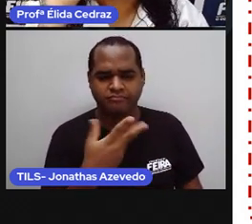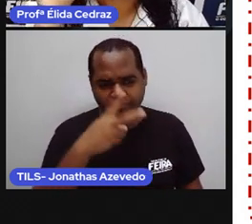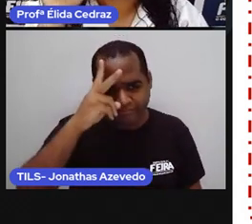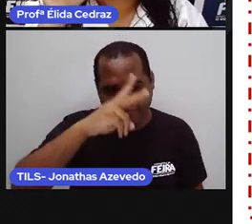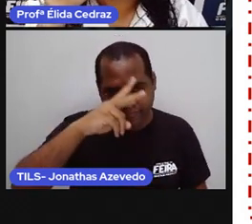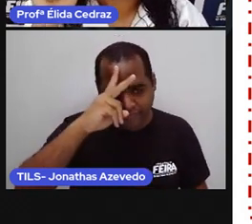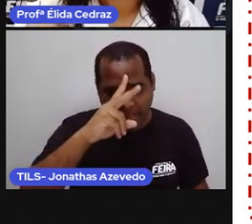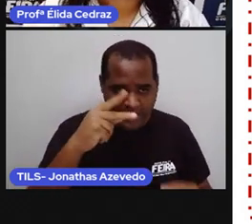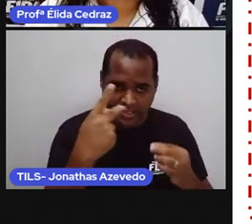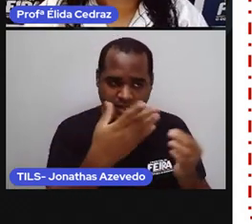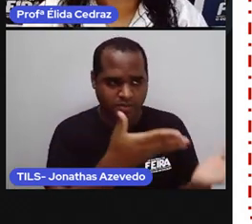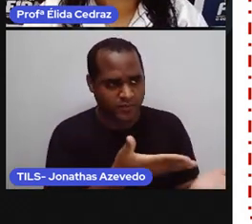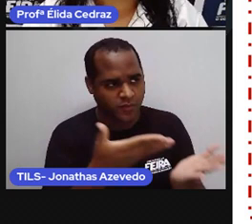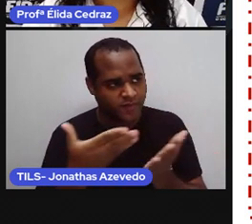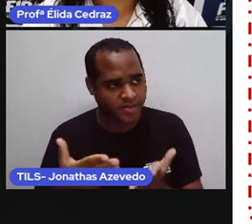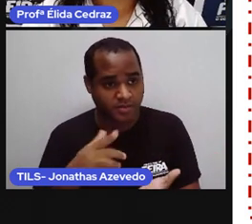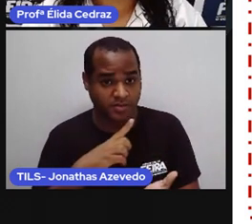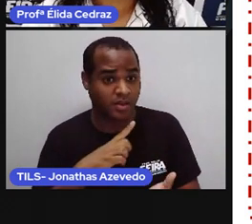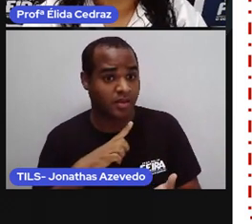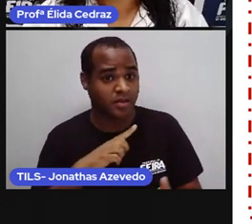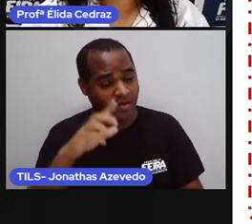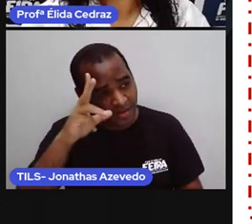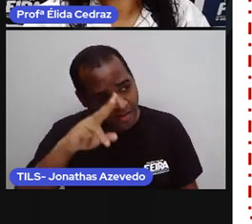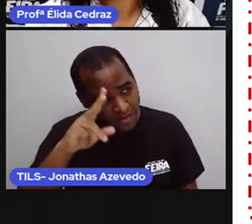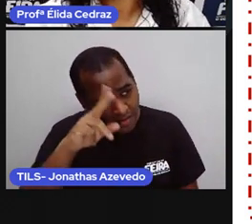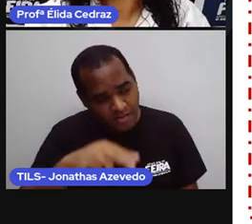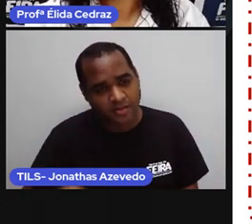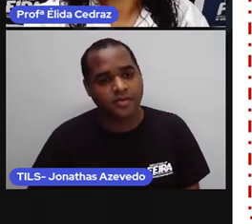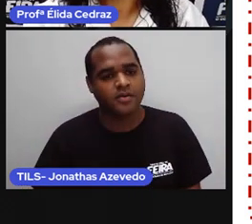tinha no convite que você recebeu?